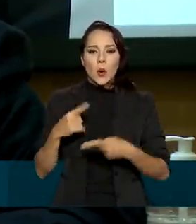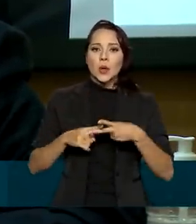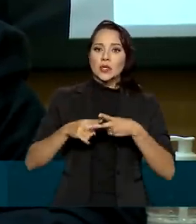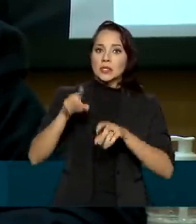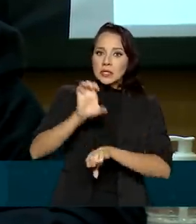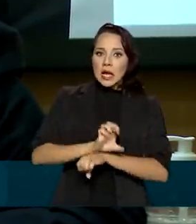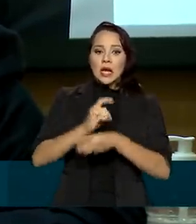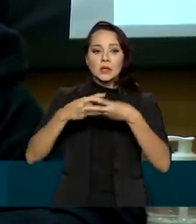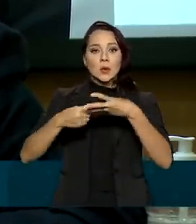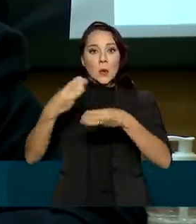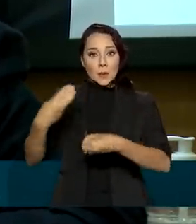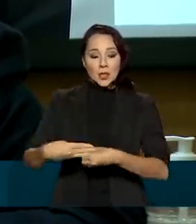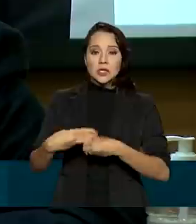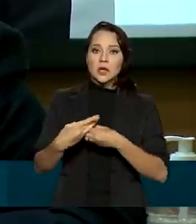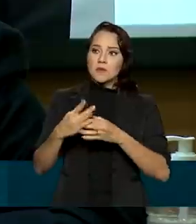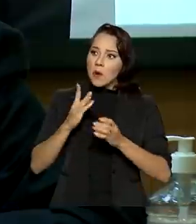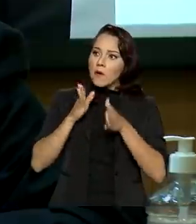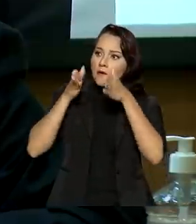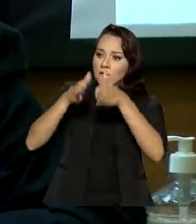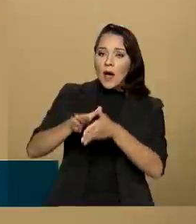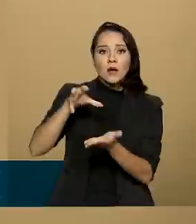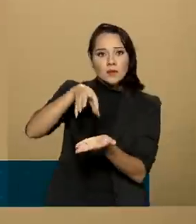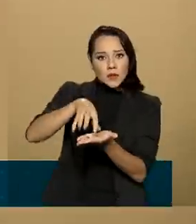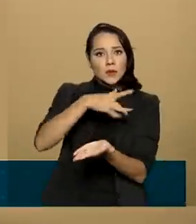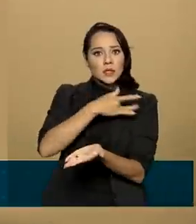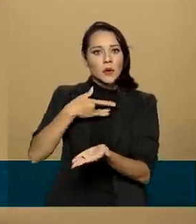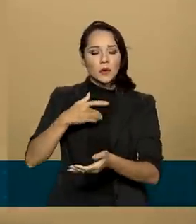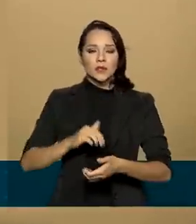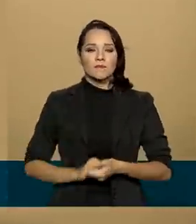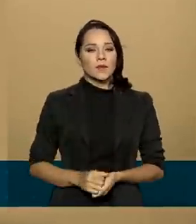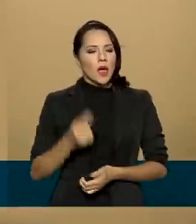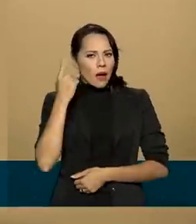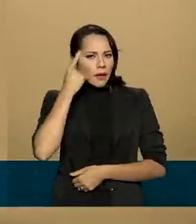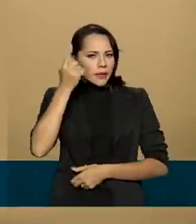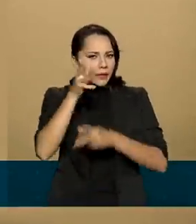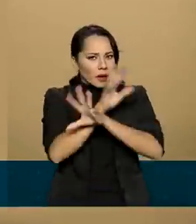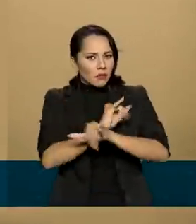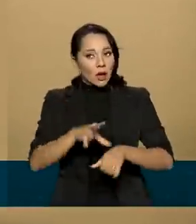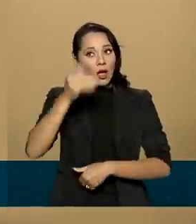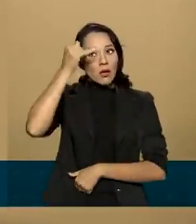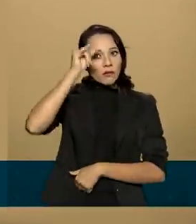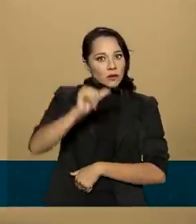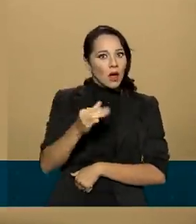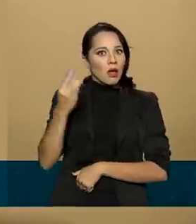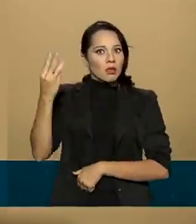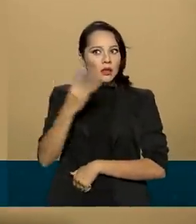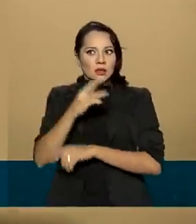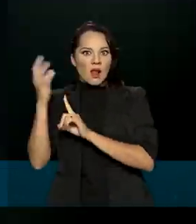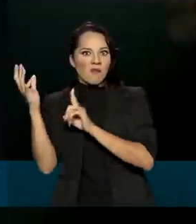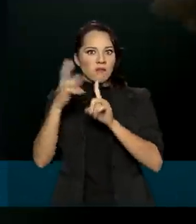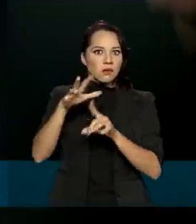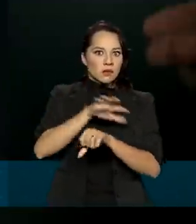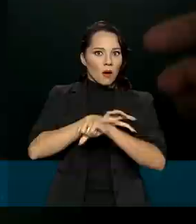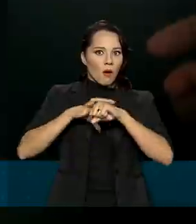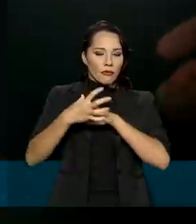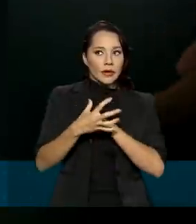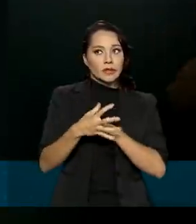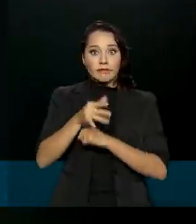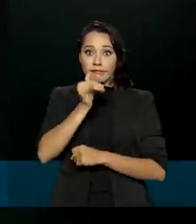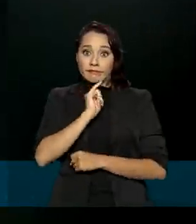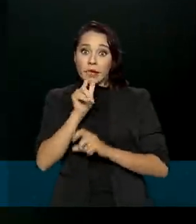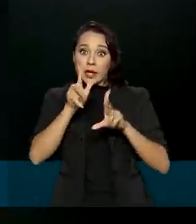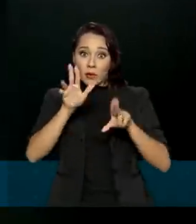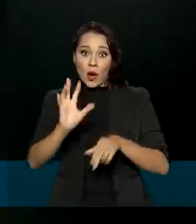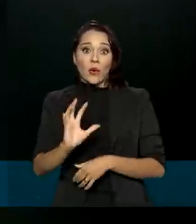municípios e compareça à unidade de saúde. A ideia da campanha é evitar uma terceira onda da doença a exemplo